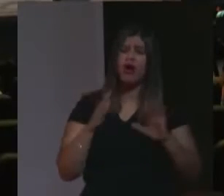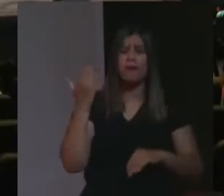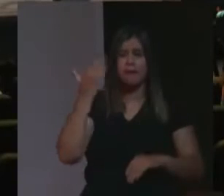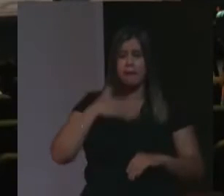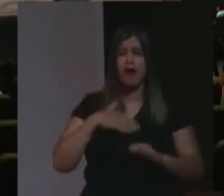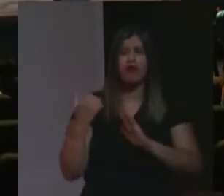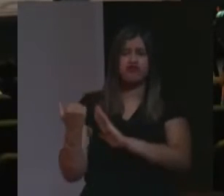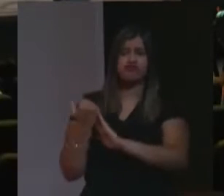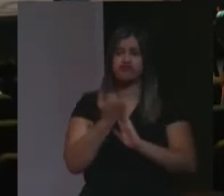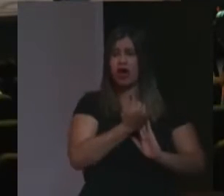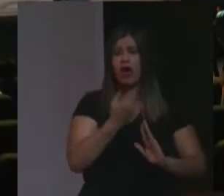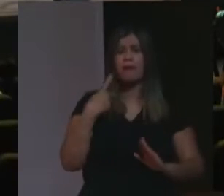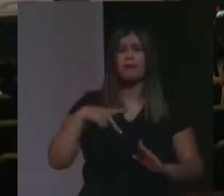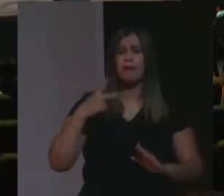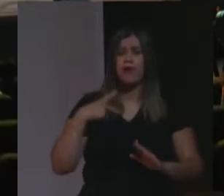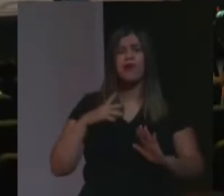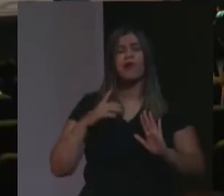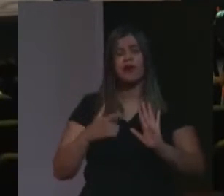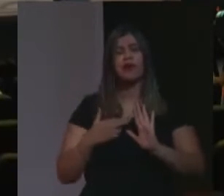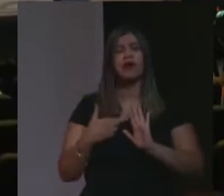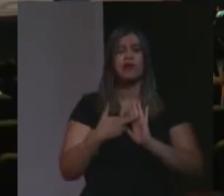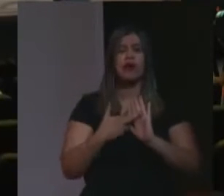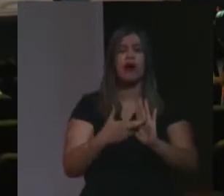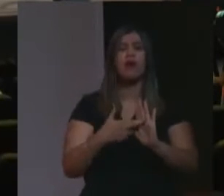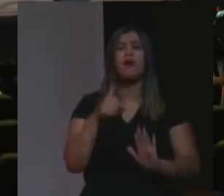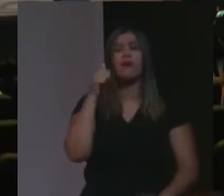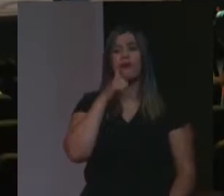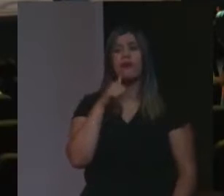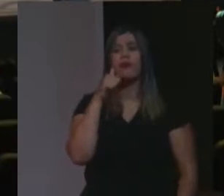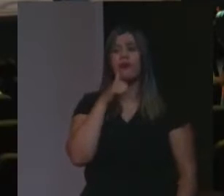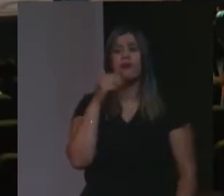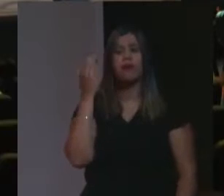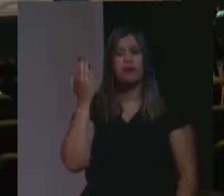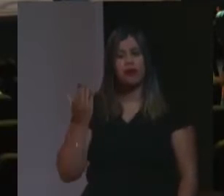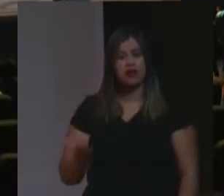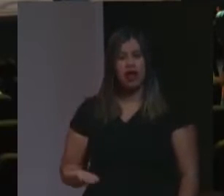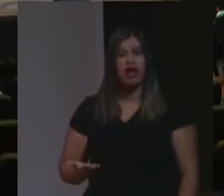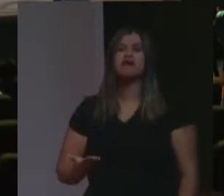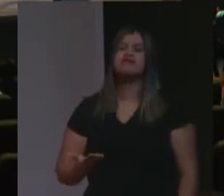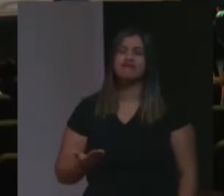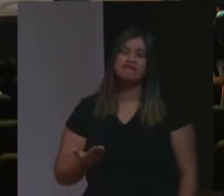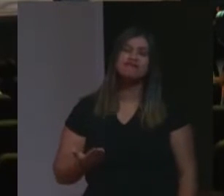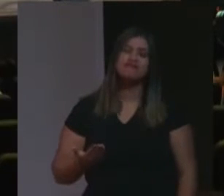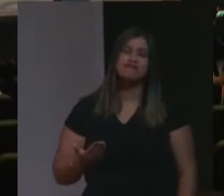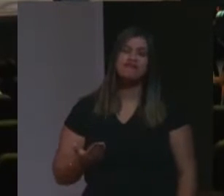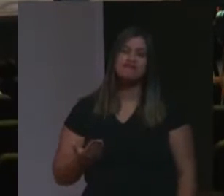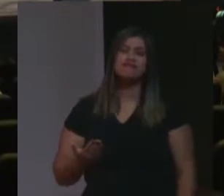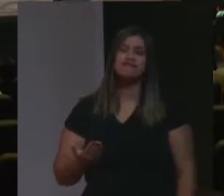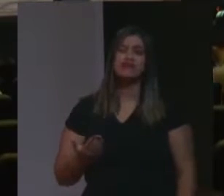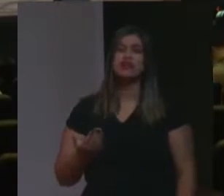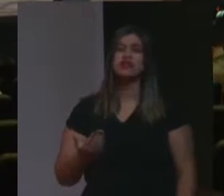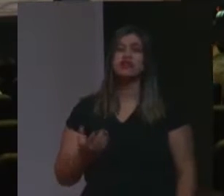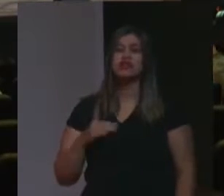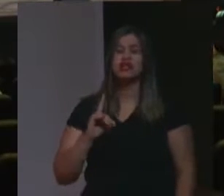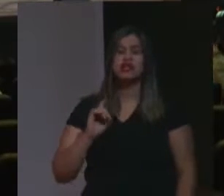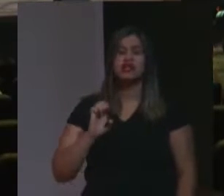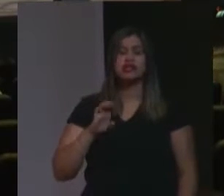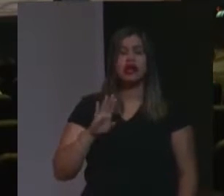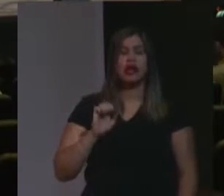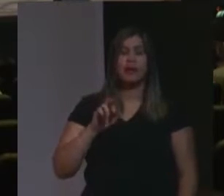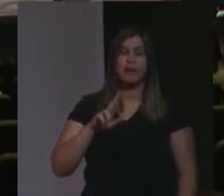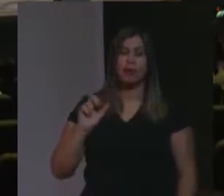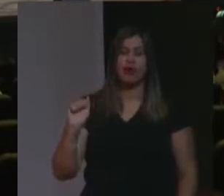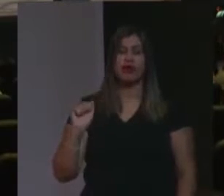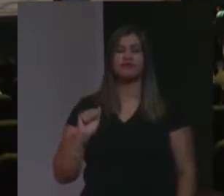pela digníssima acusação hoje representada por essa grande, hoje, advogada, Débora Duprá.